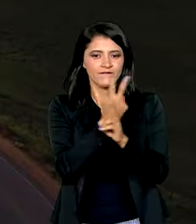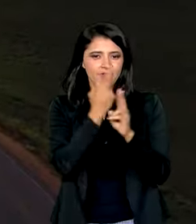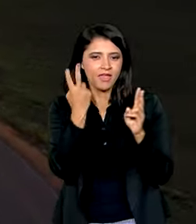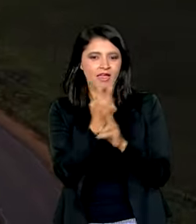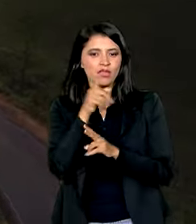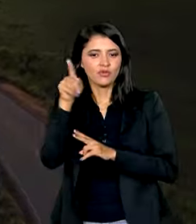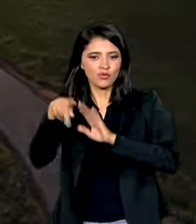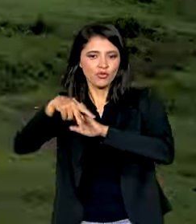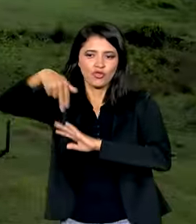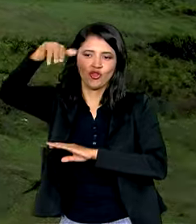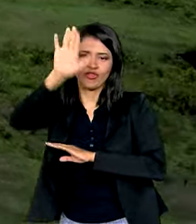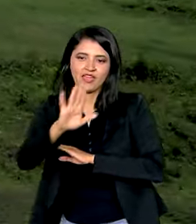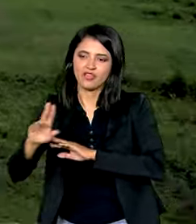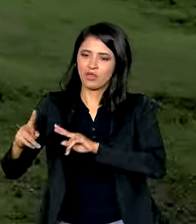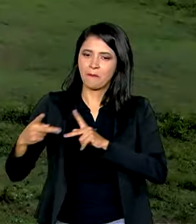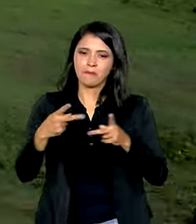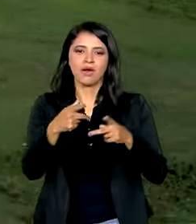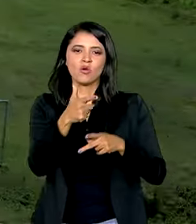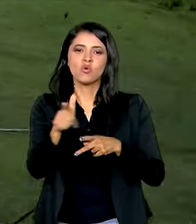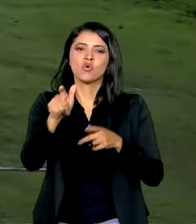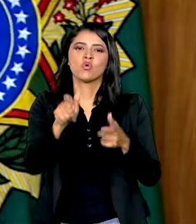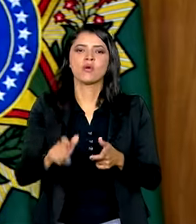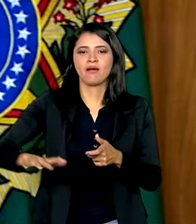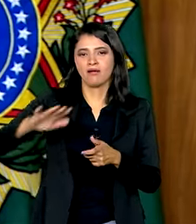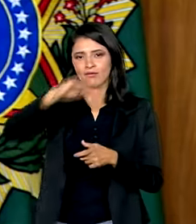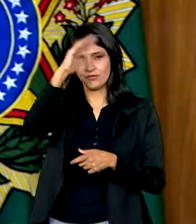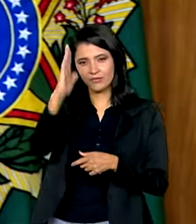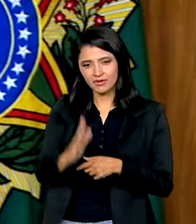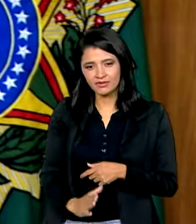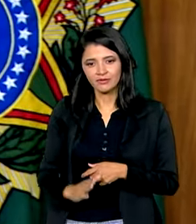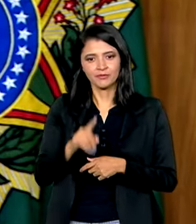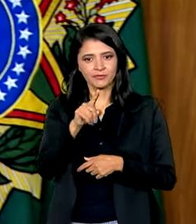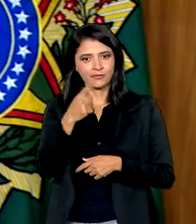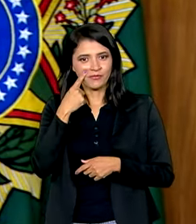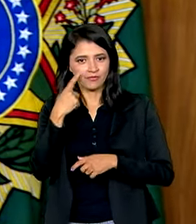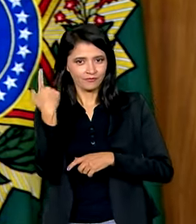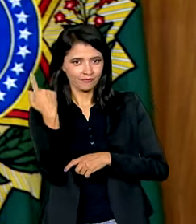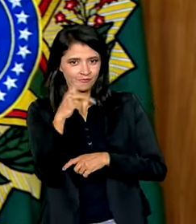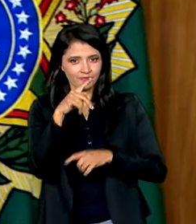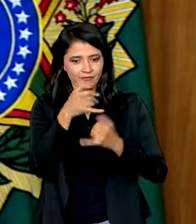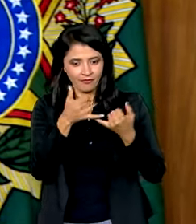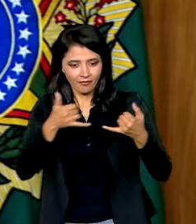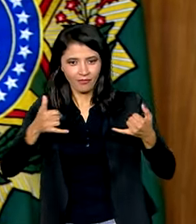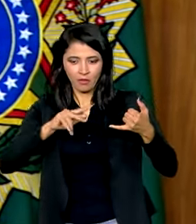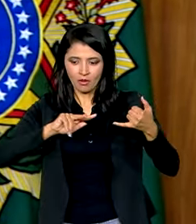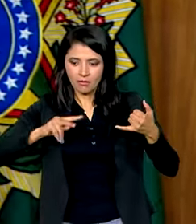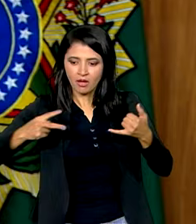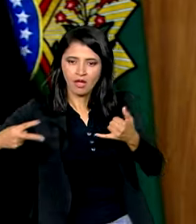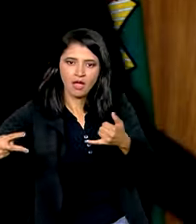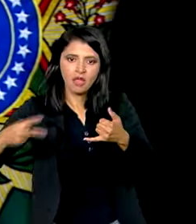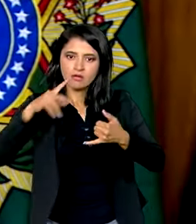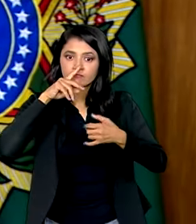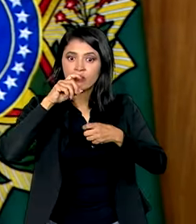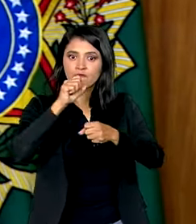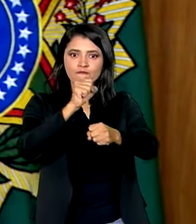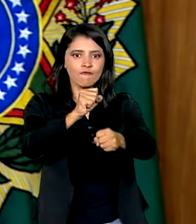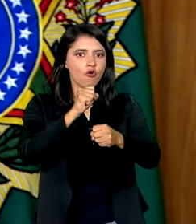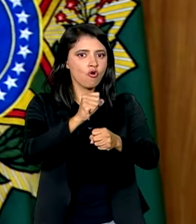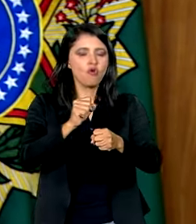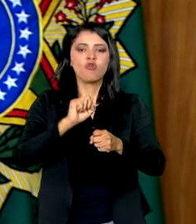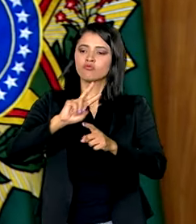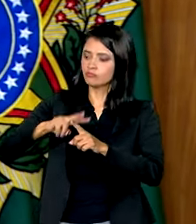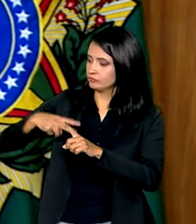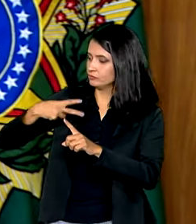região nordeste para o restante do país. Com essas linhas de transmissão, com esse reforço dessas